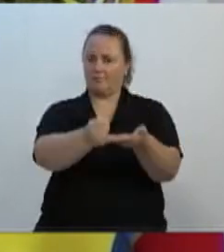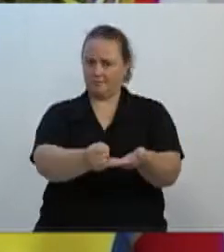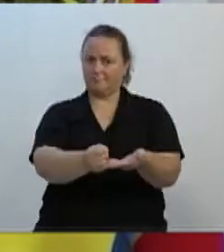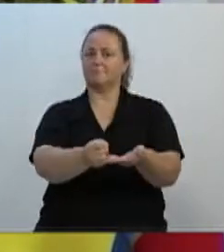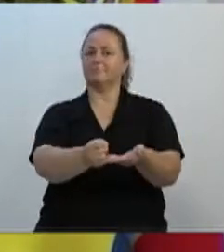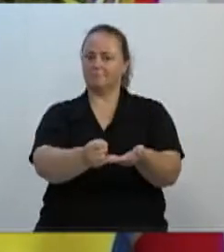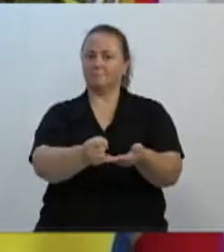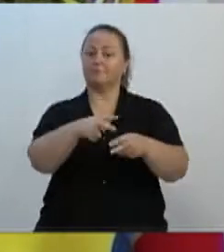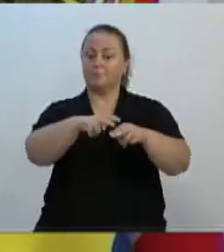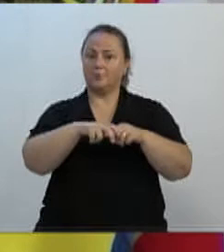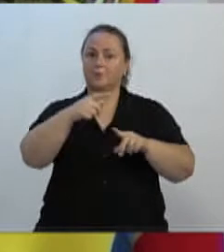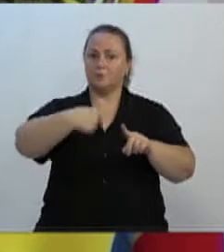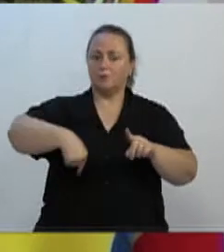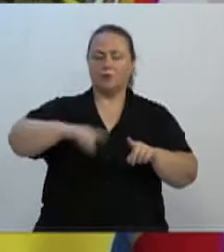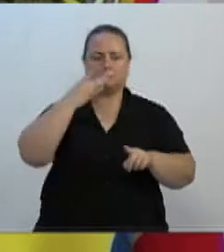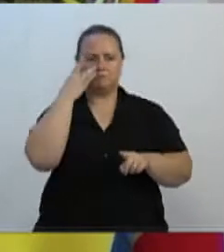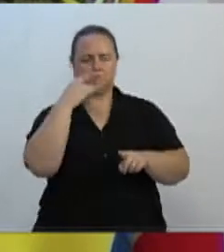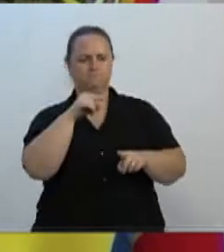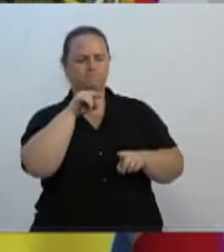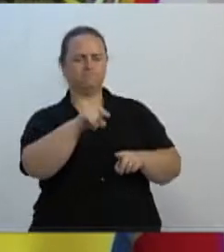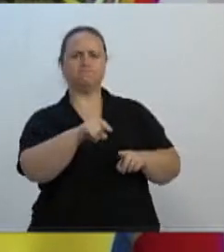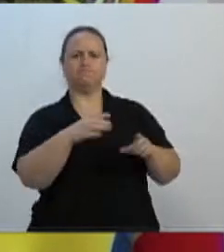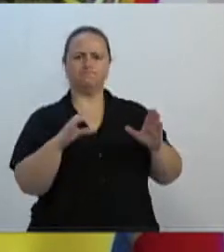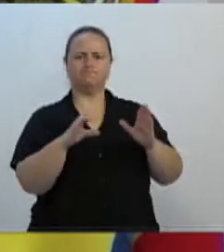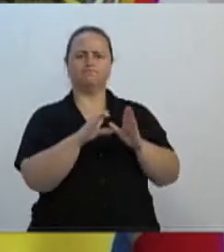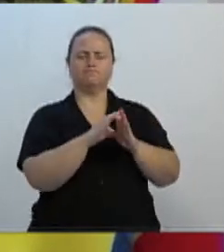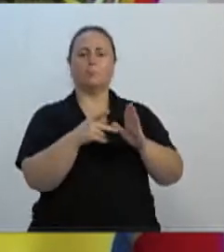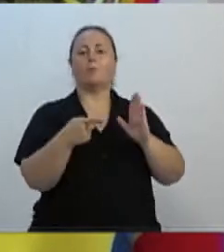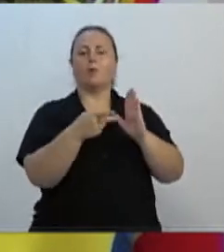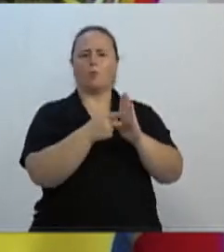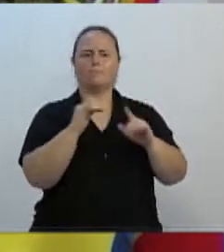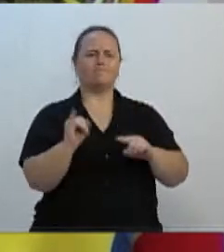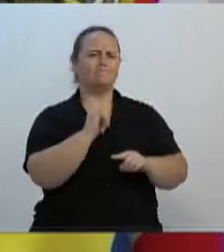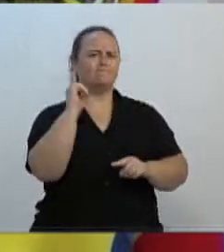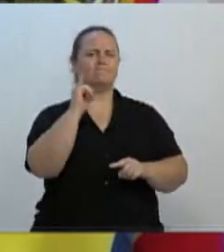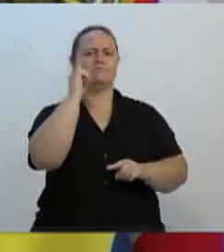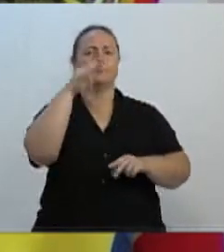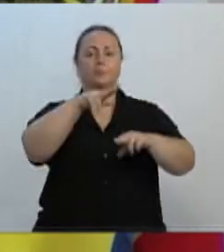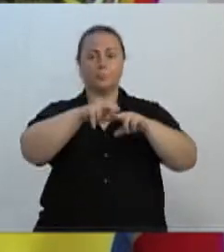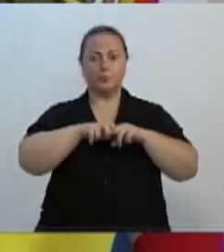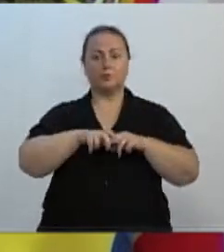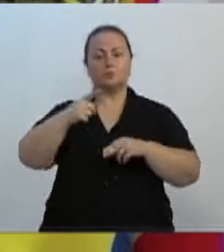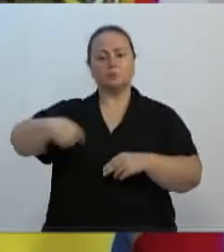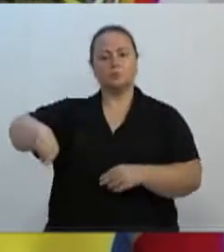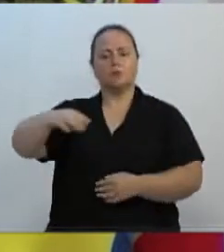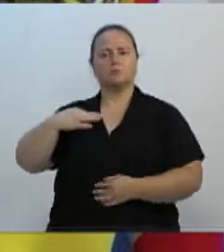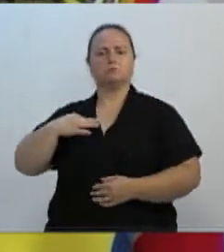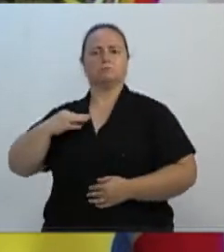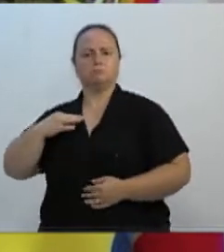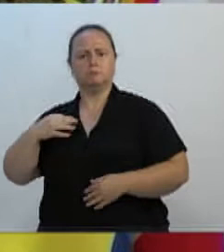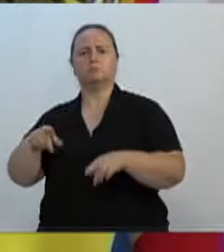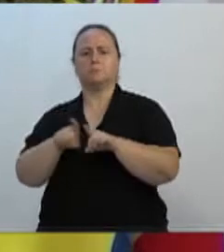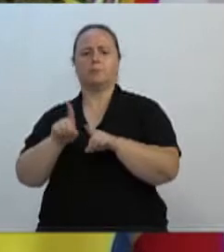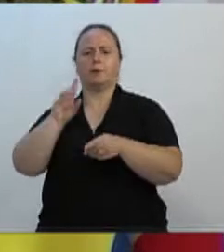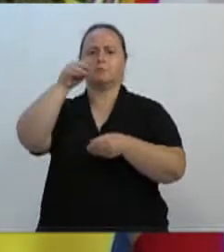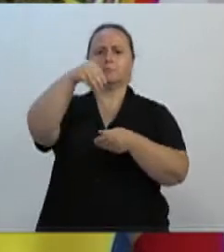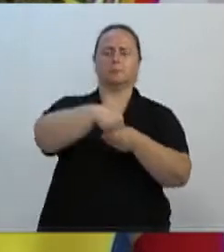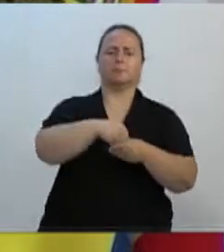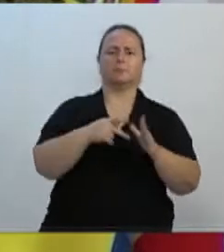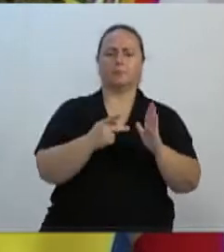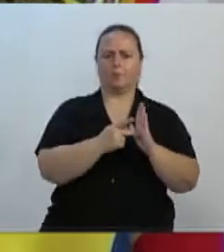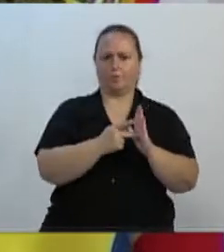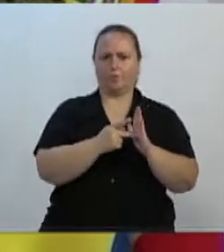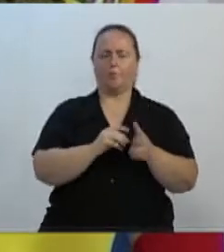de extrema relevância para a nossa sociedade, do qual a gente também é contribuinte com os trabalhos voluntários lá dentro da entidade. O